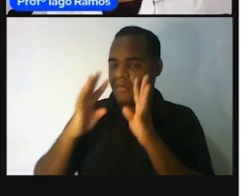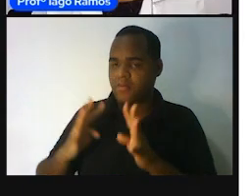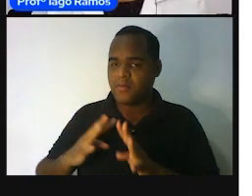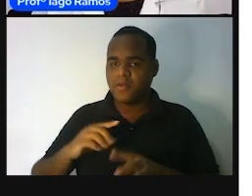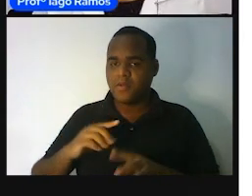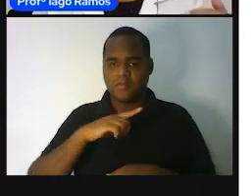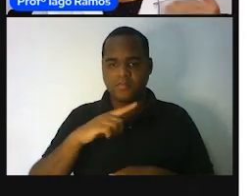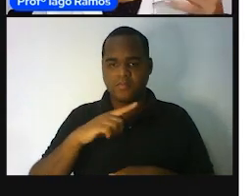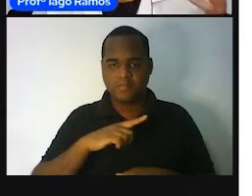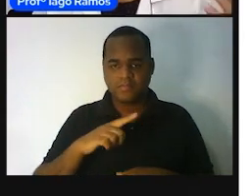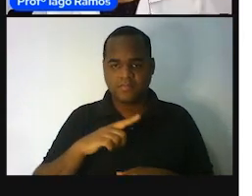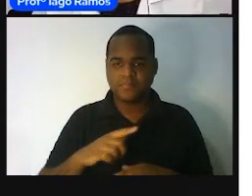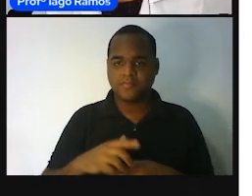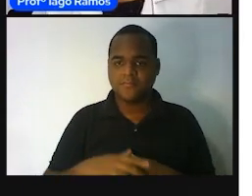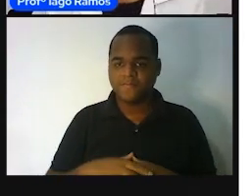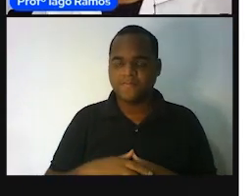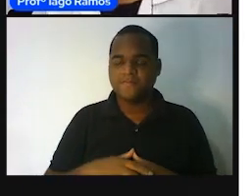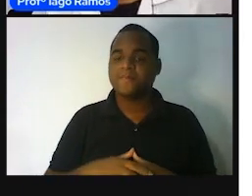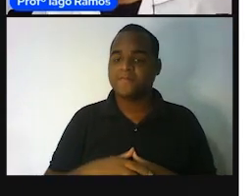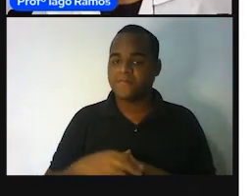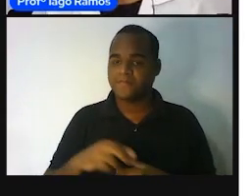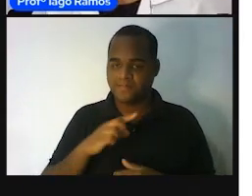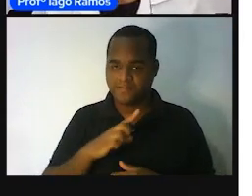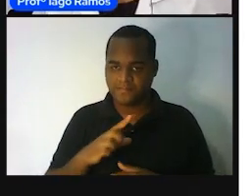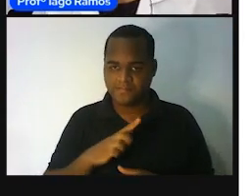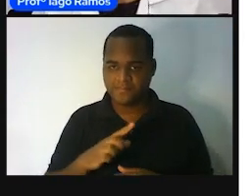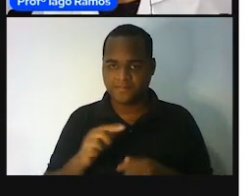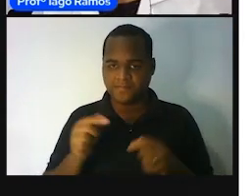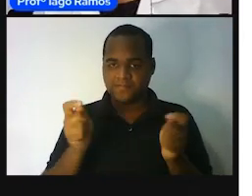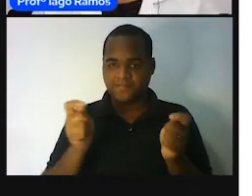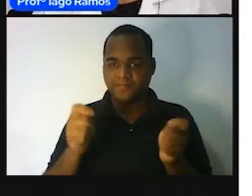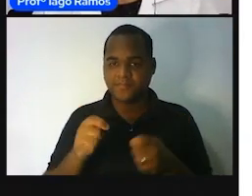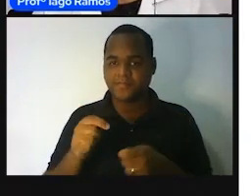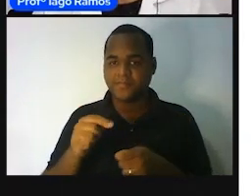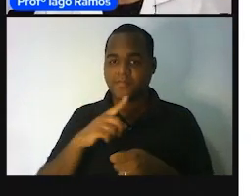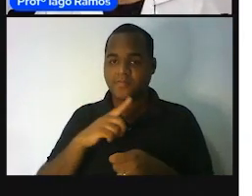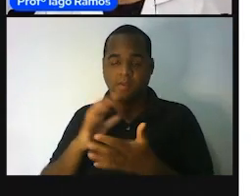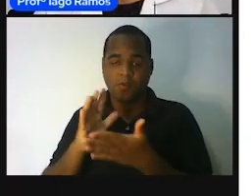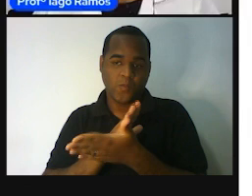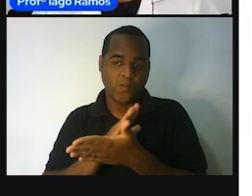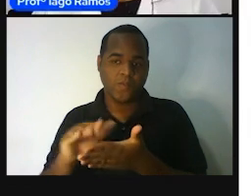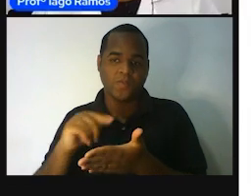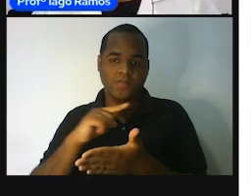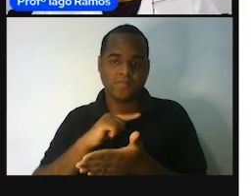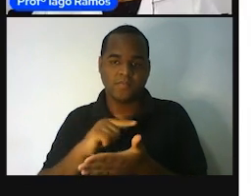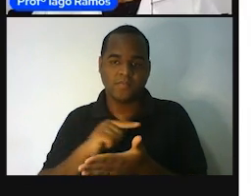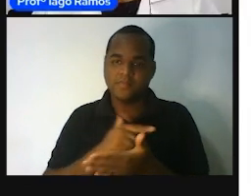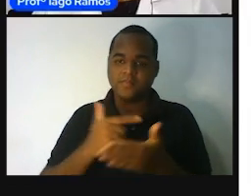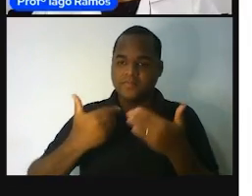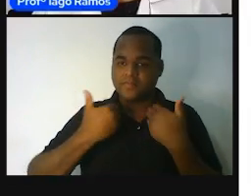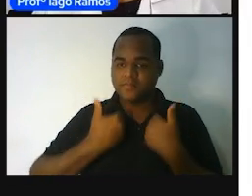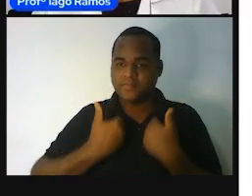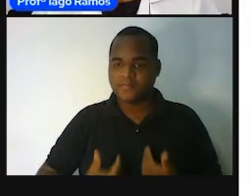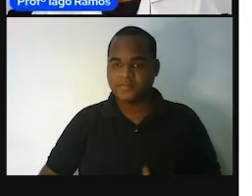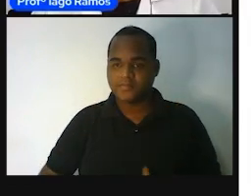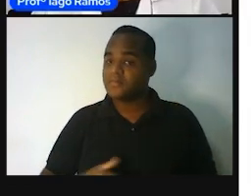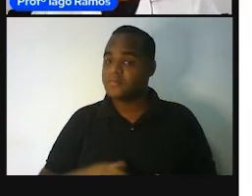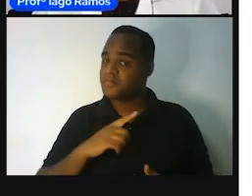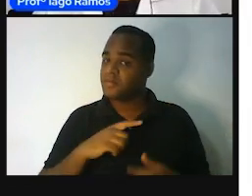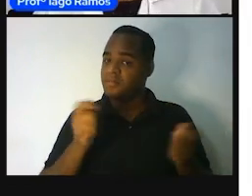membros do suporte para medir. Eu trago aqui, eu já uso, Polegada.